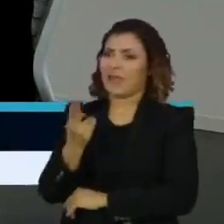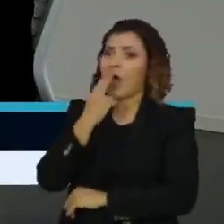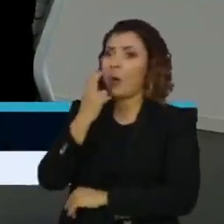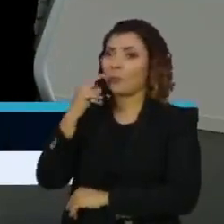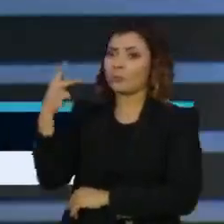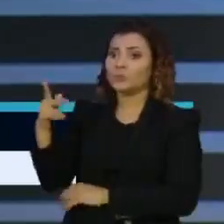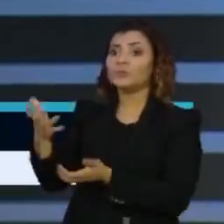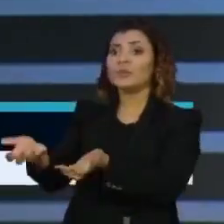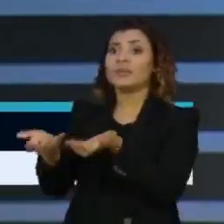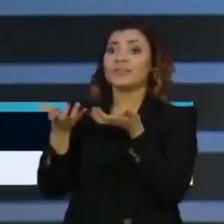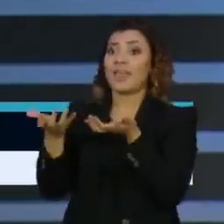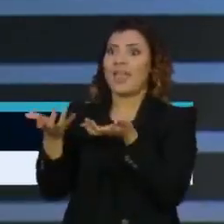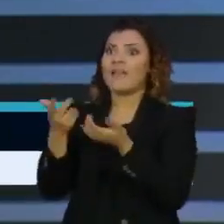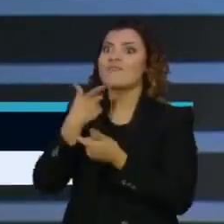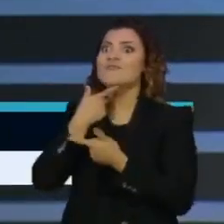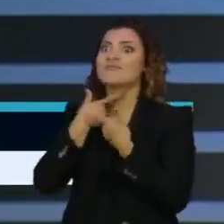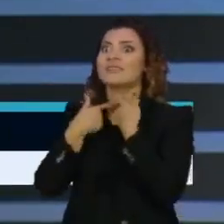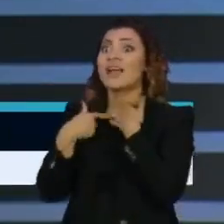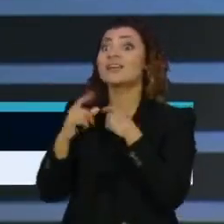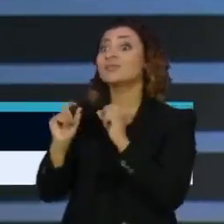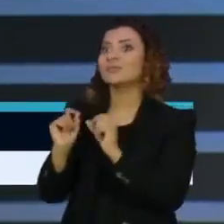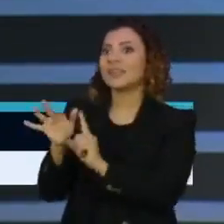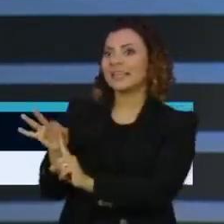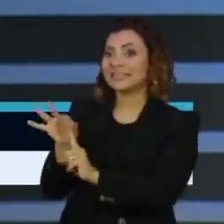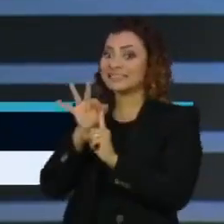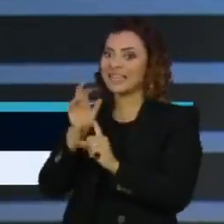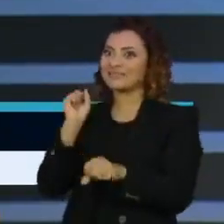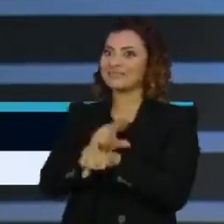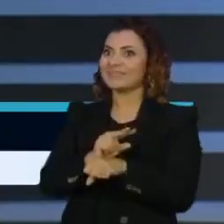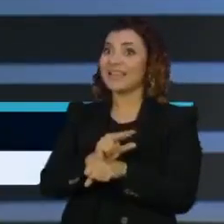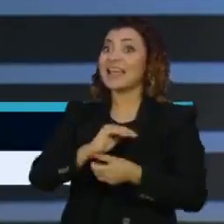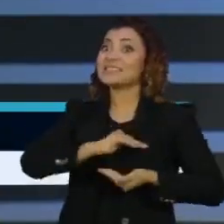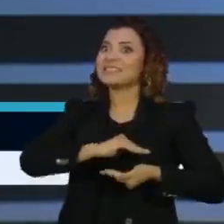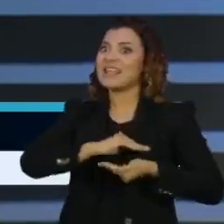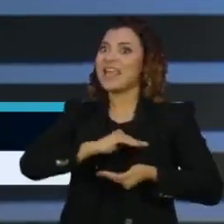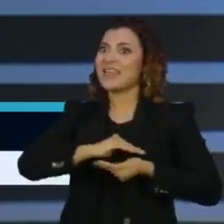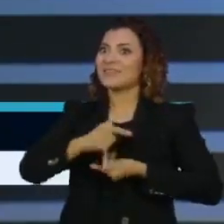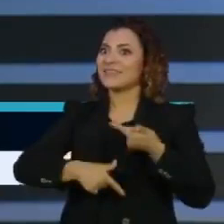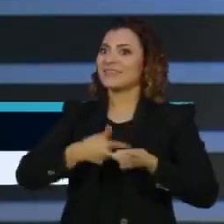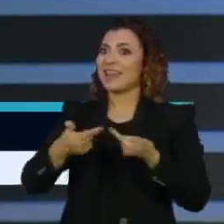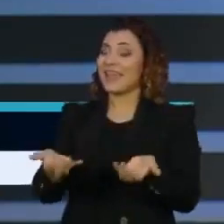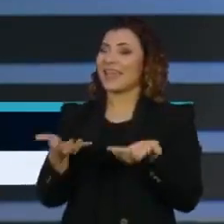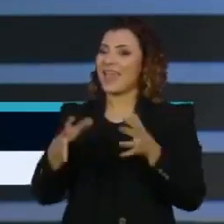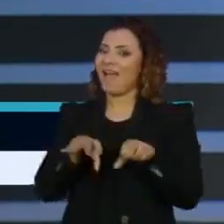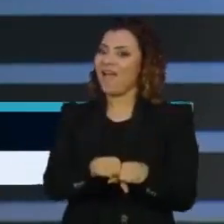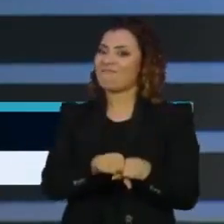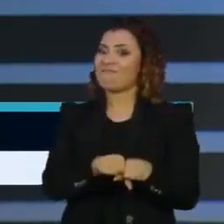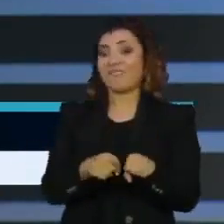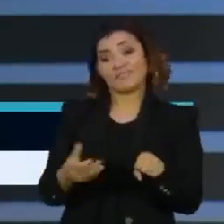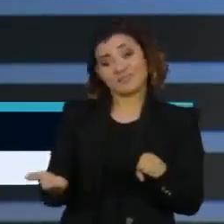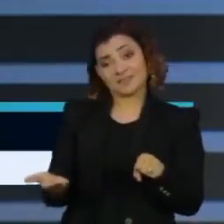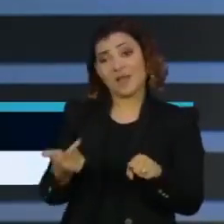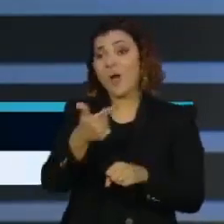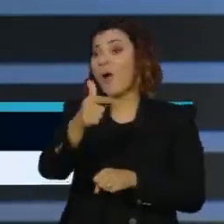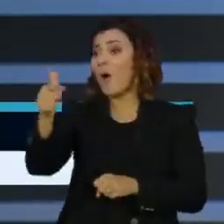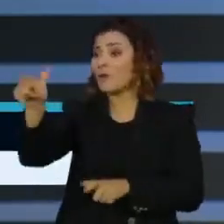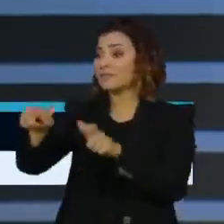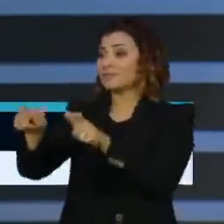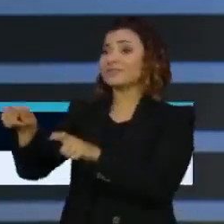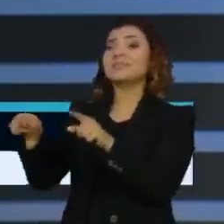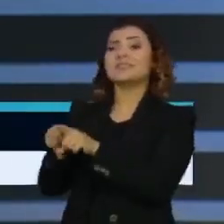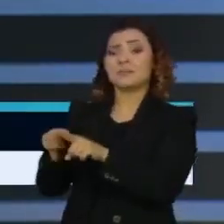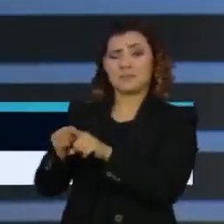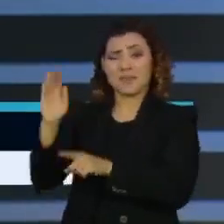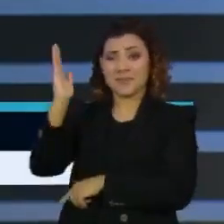deseja o cargo, deseja ser indicado para o Supremo Tribunal Federal, assim como vários outros membros da